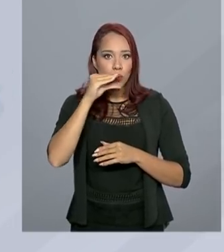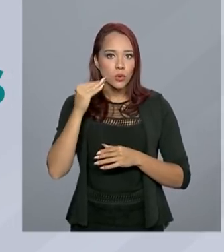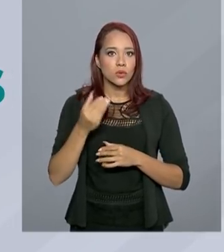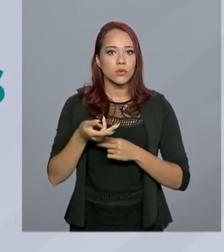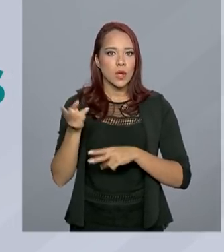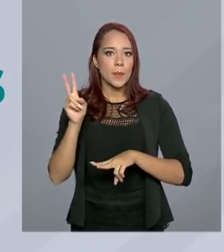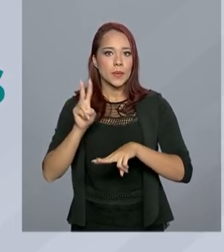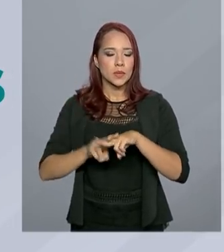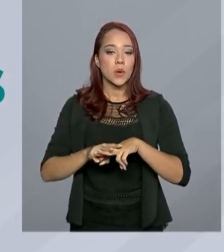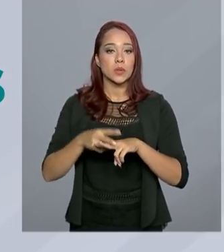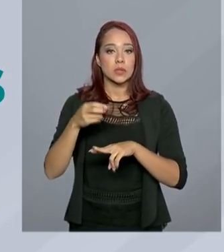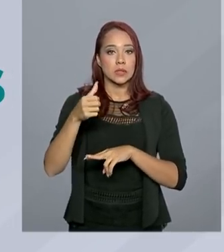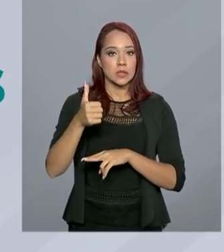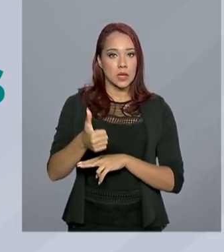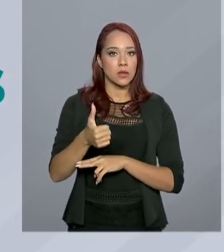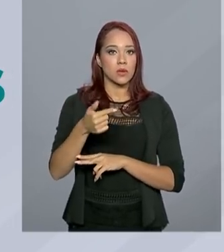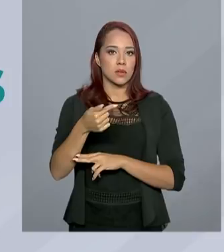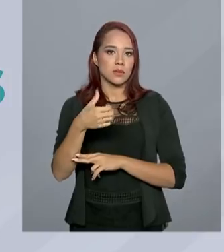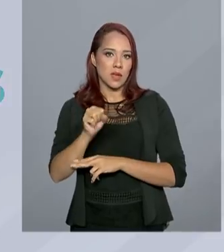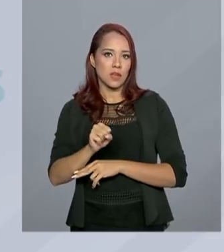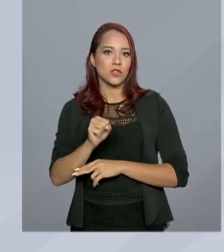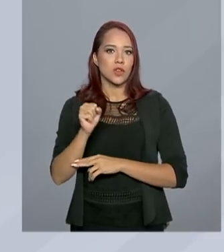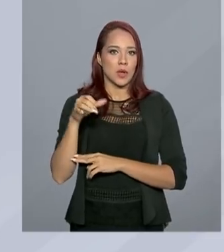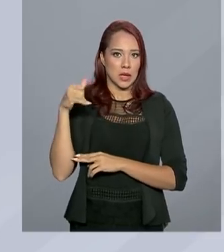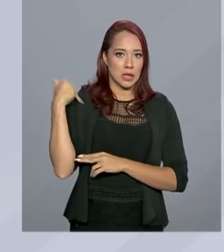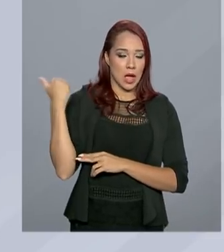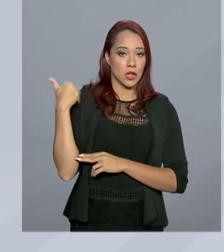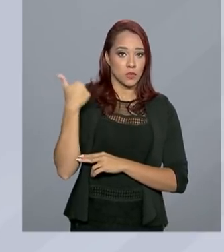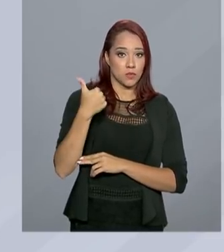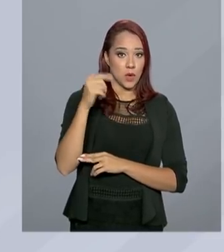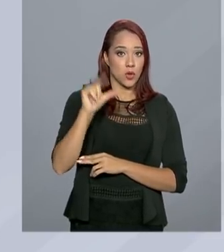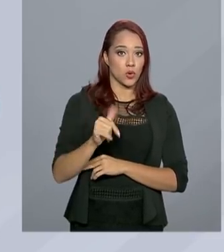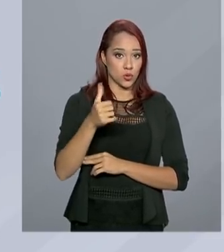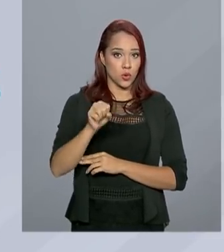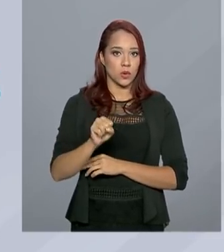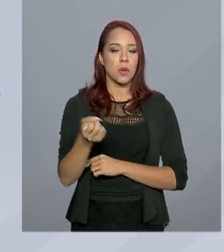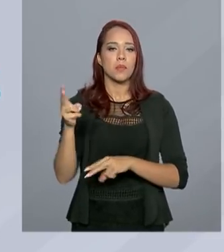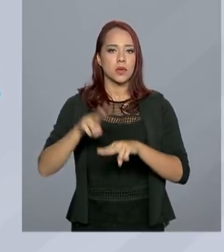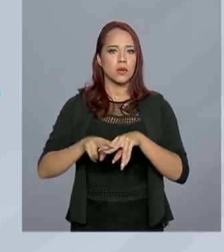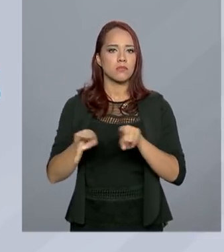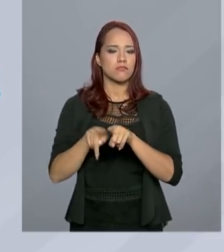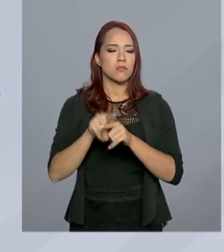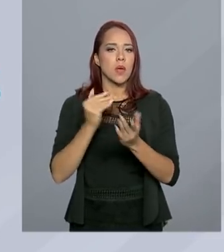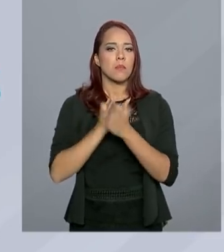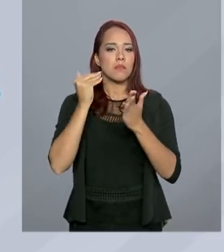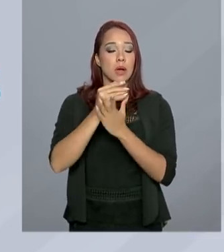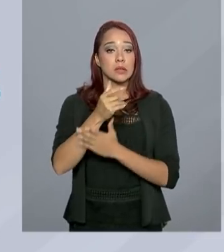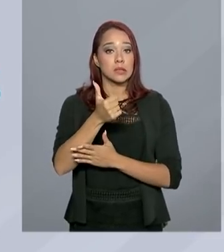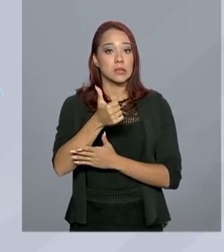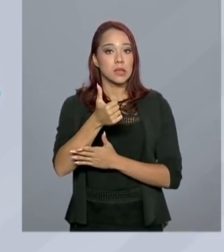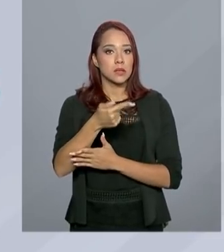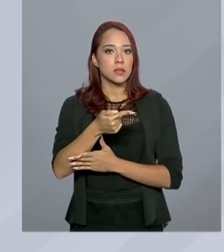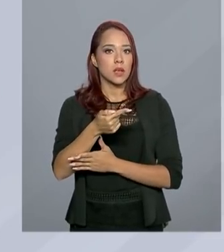187 menores infratores. E apreenderam também mais de 17 toneladas de drogas, além de